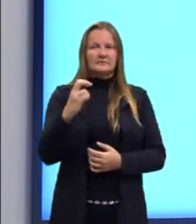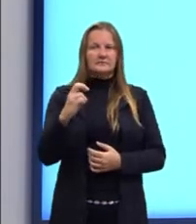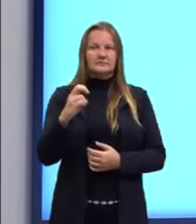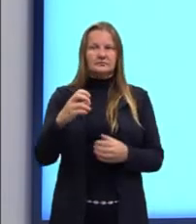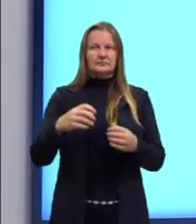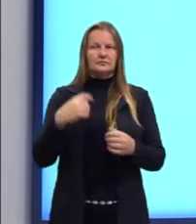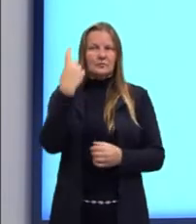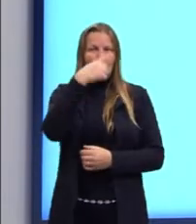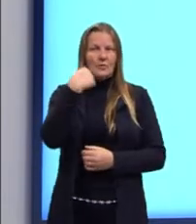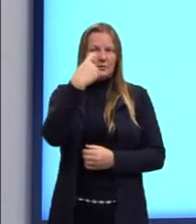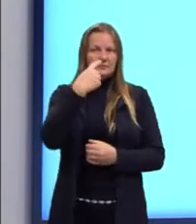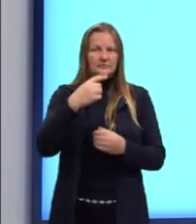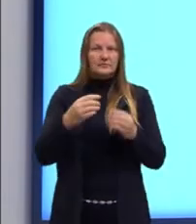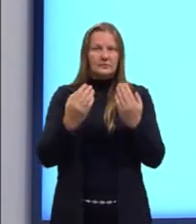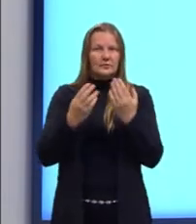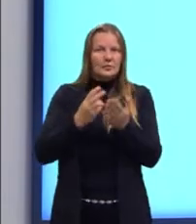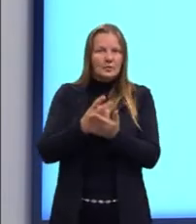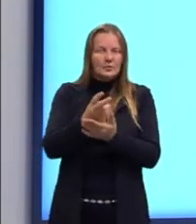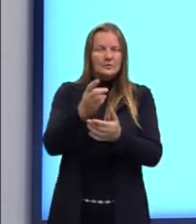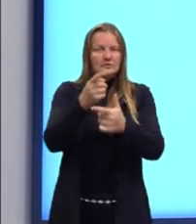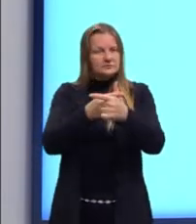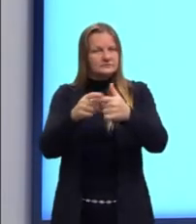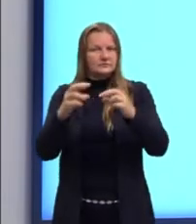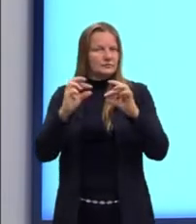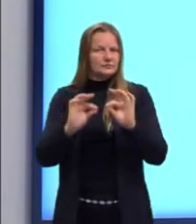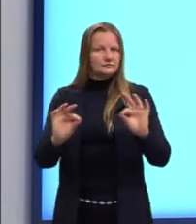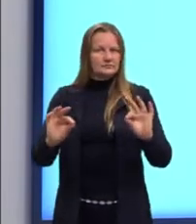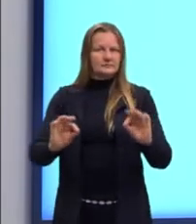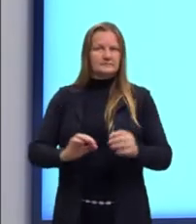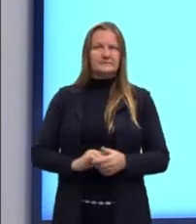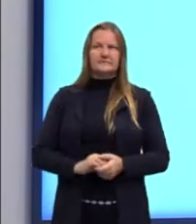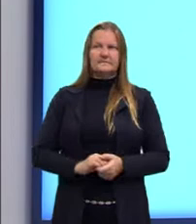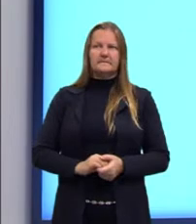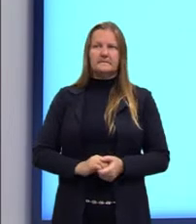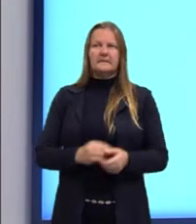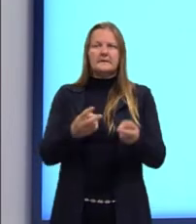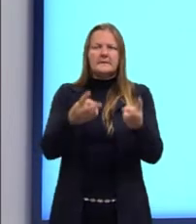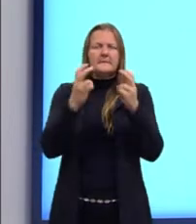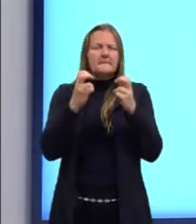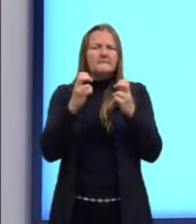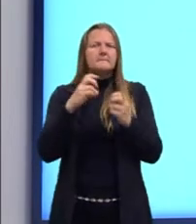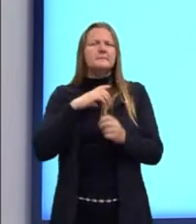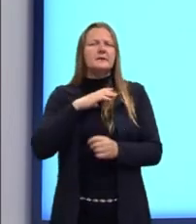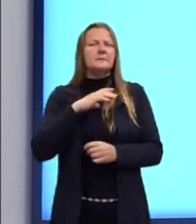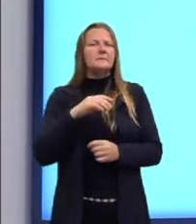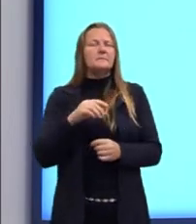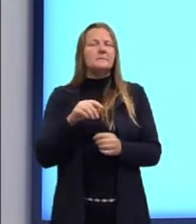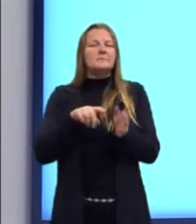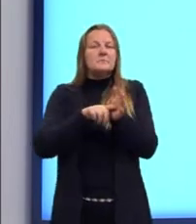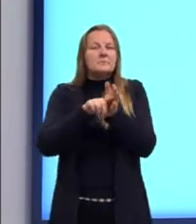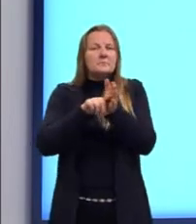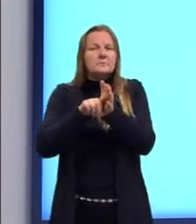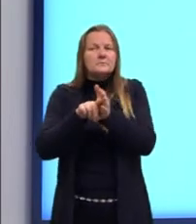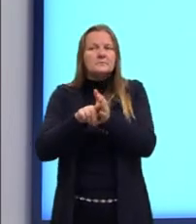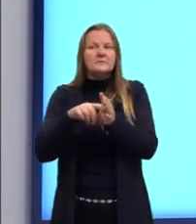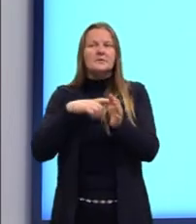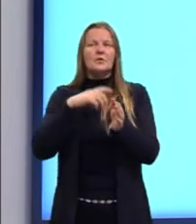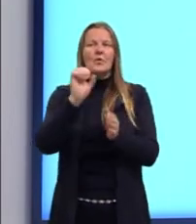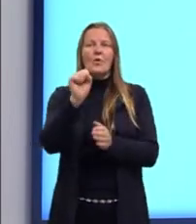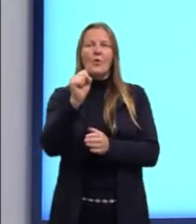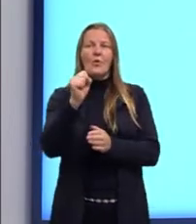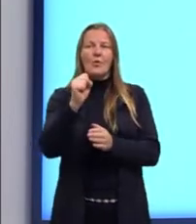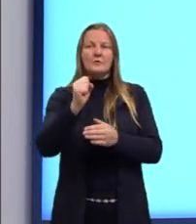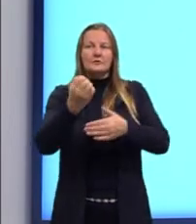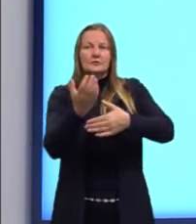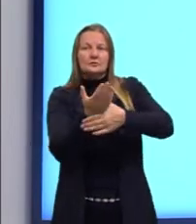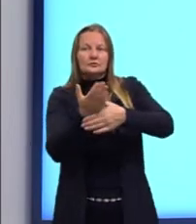hora, fazendo ali uma continha de divisão. Então nós vamos considerar na nossa questão aqui, que foram oito